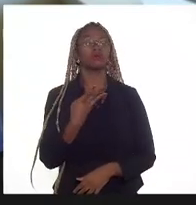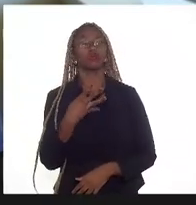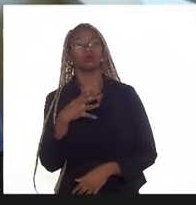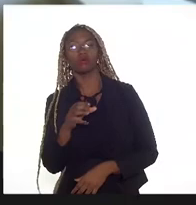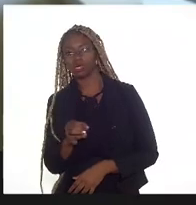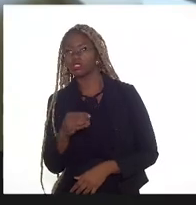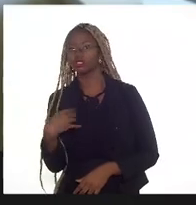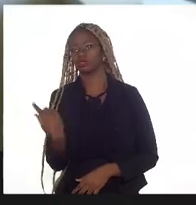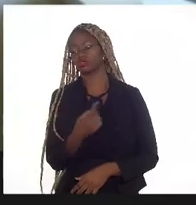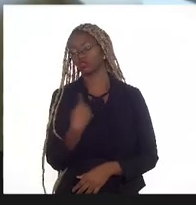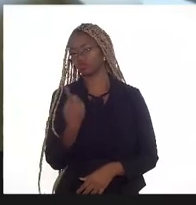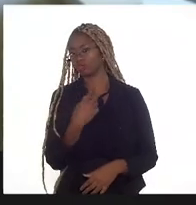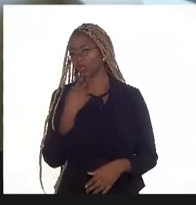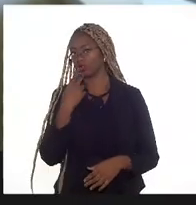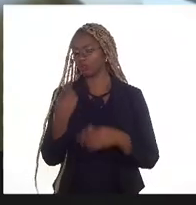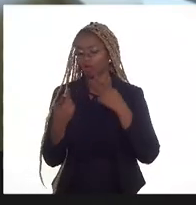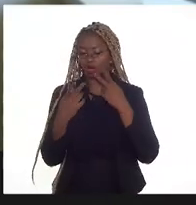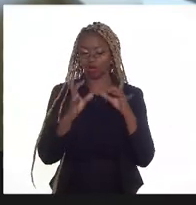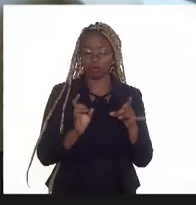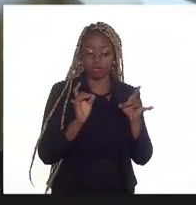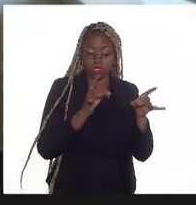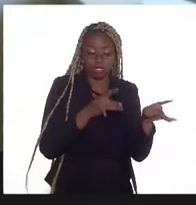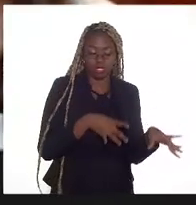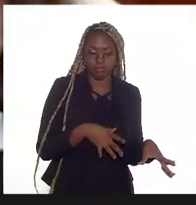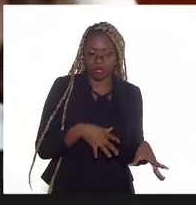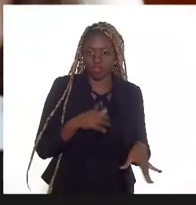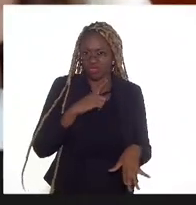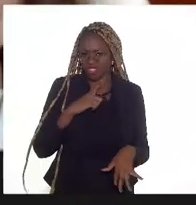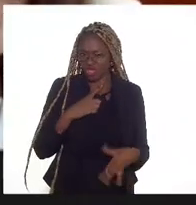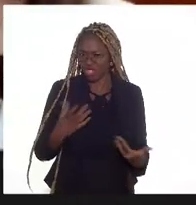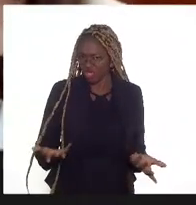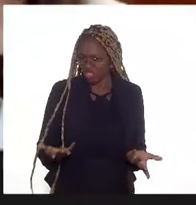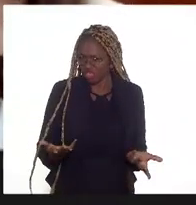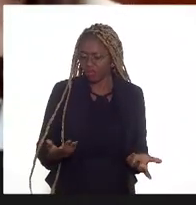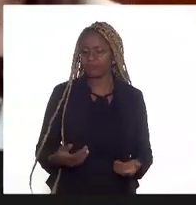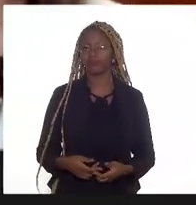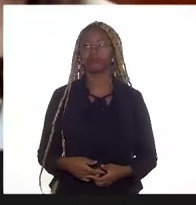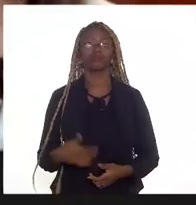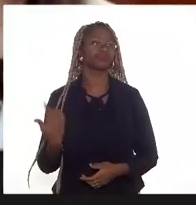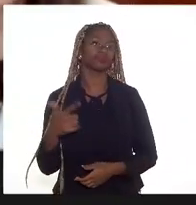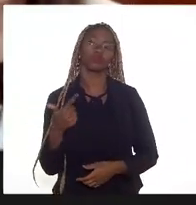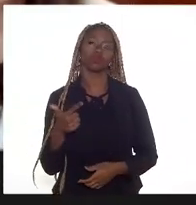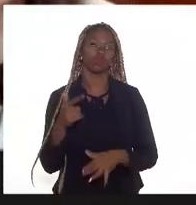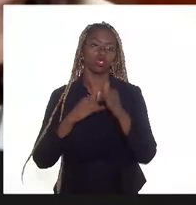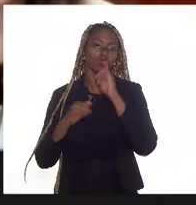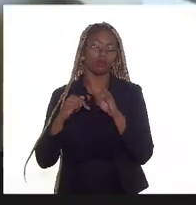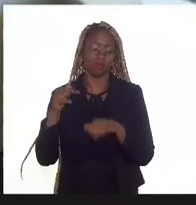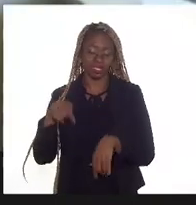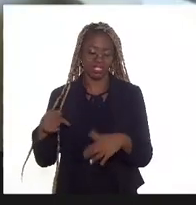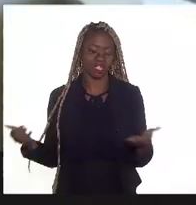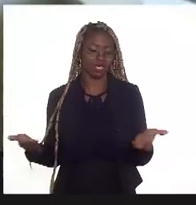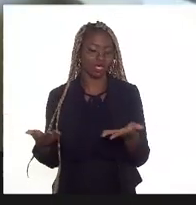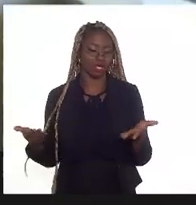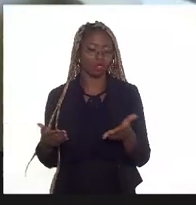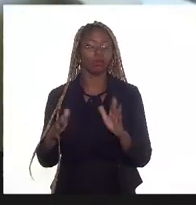nós teremos de reinjeção? Eu não tenho esse dado aqui no momento. a senhora